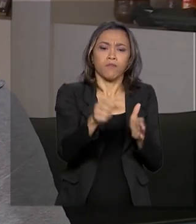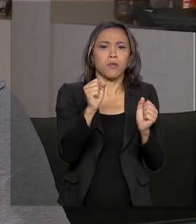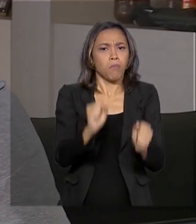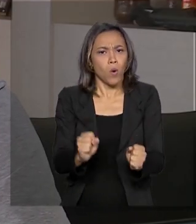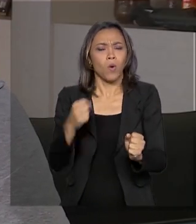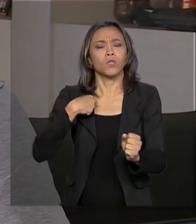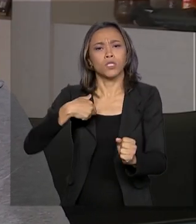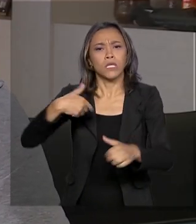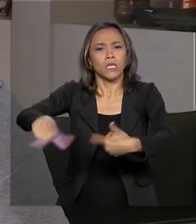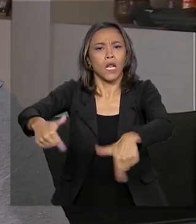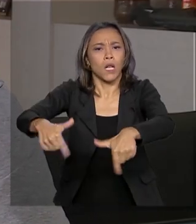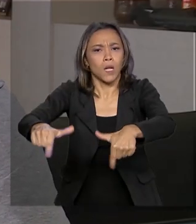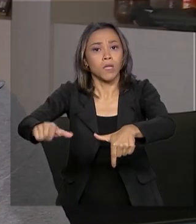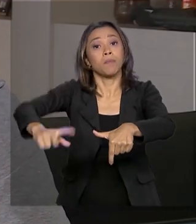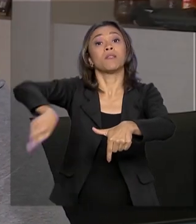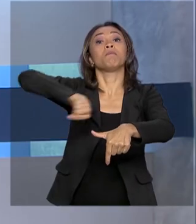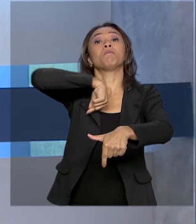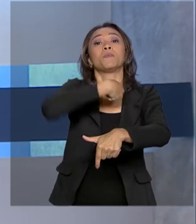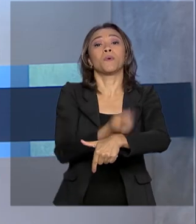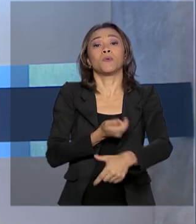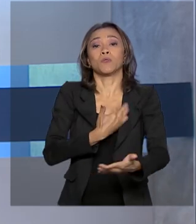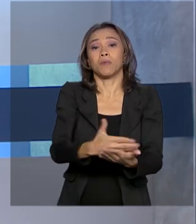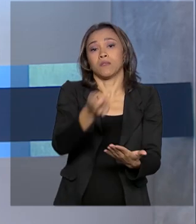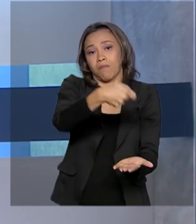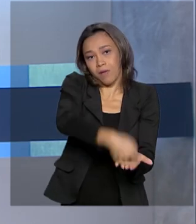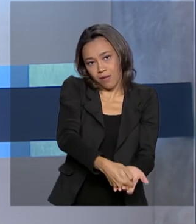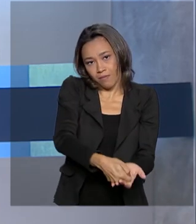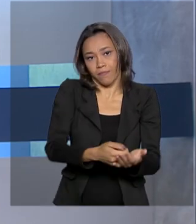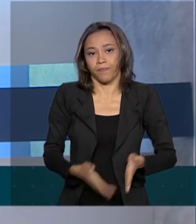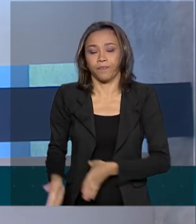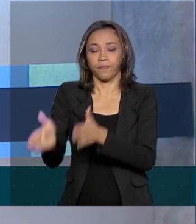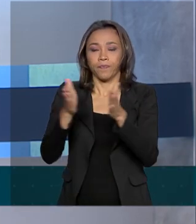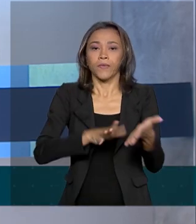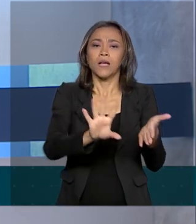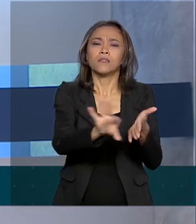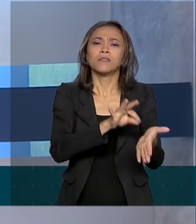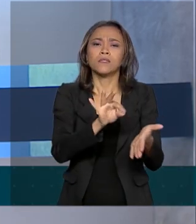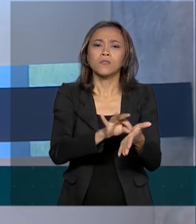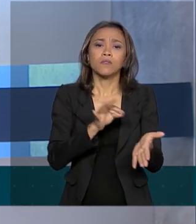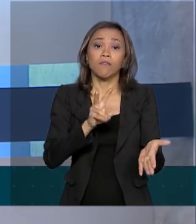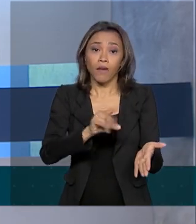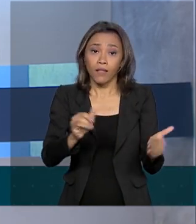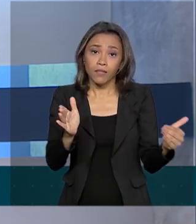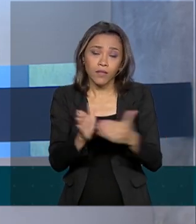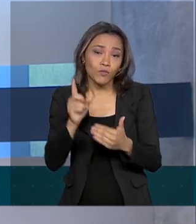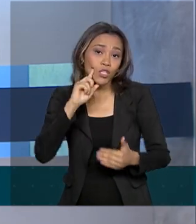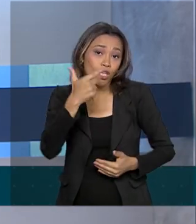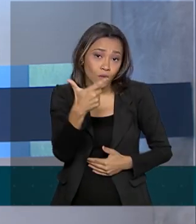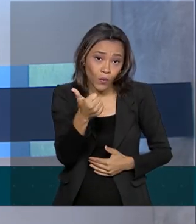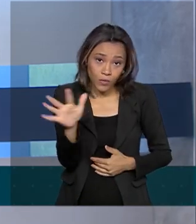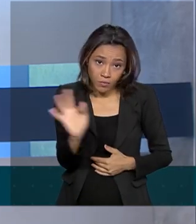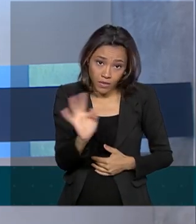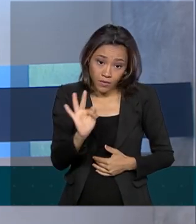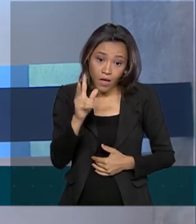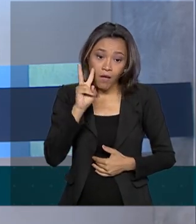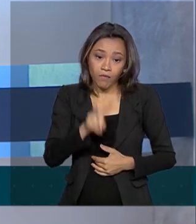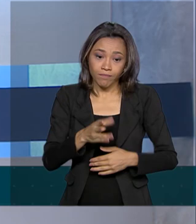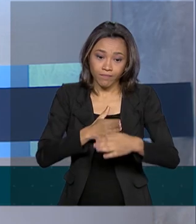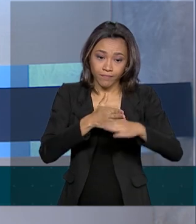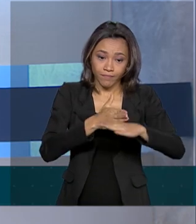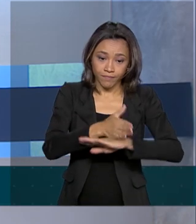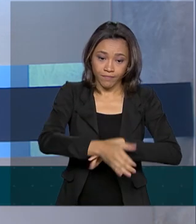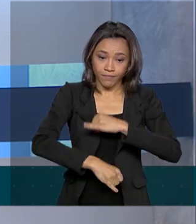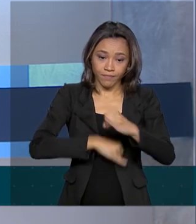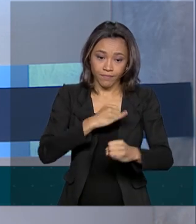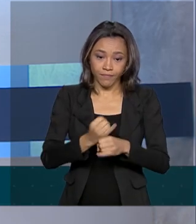trabalho para depois começar a pagar a faculdade. As inscrições vão até o dia 12 de fevereiro pelo site fies.mec